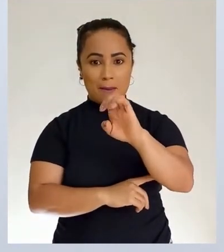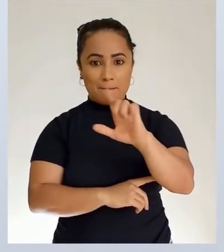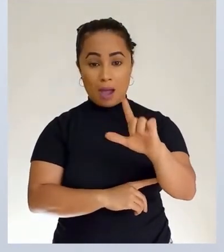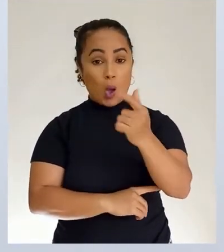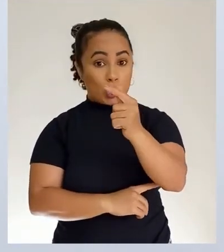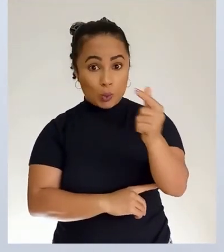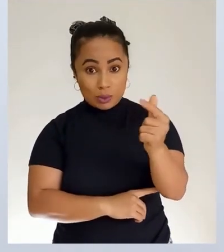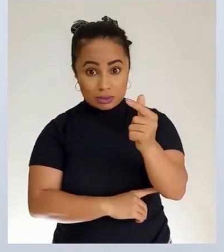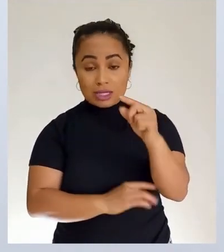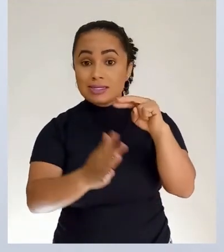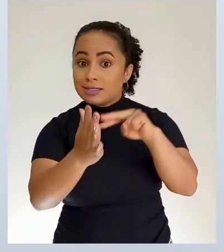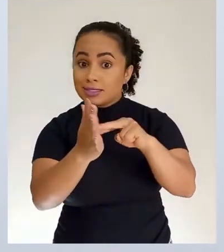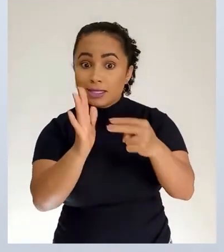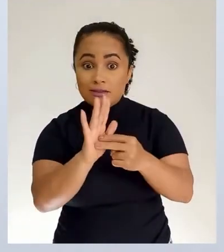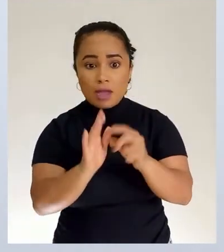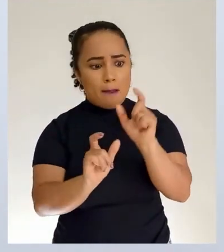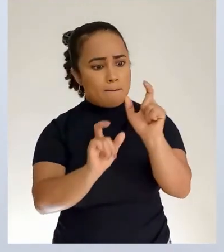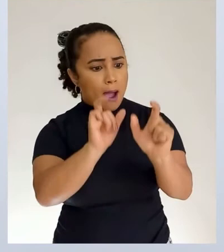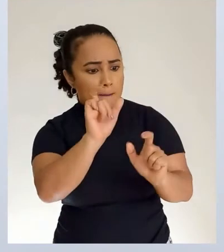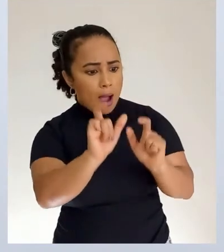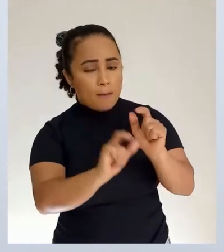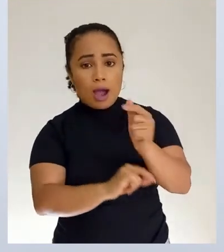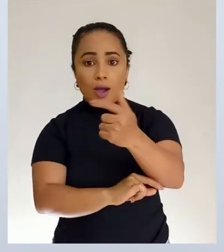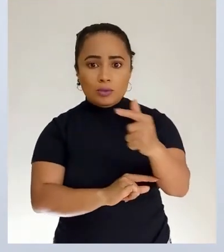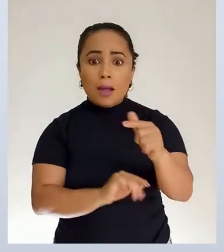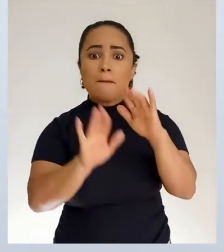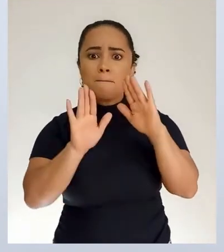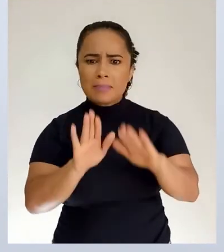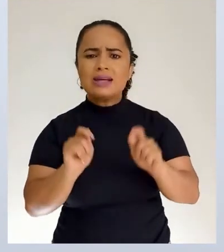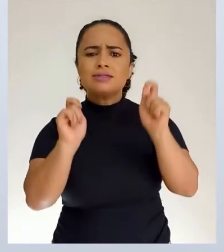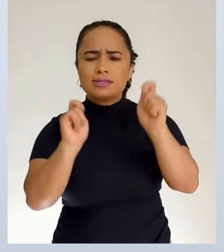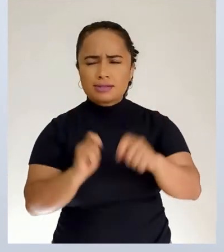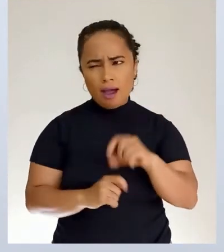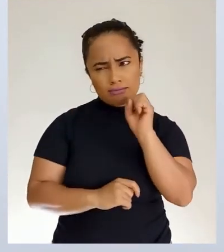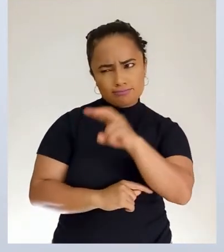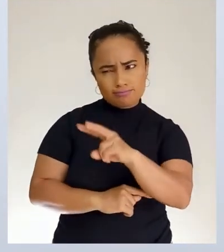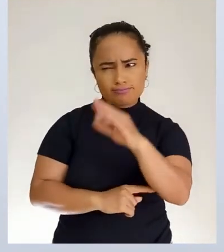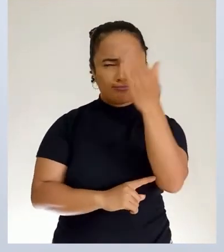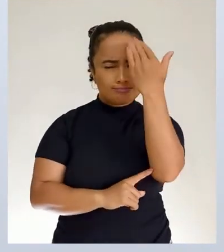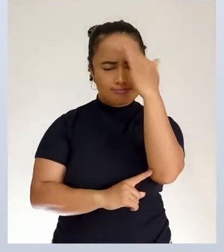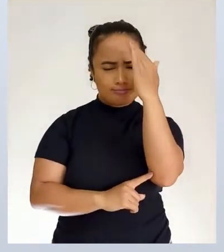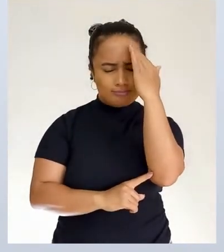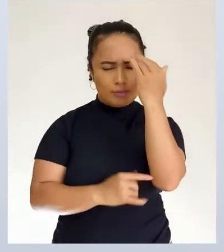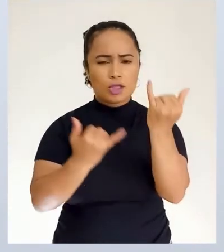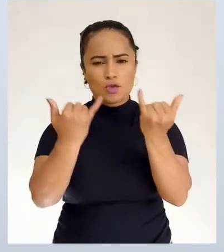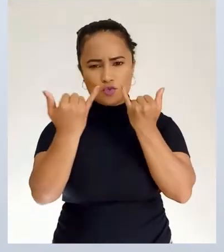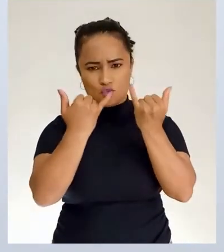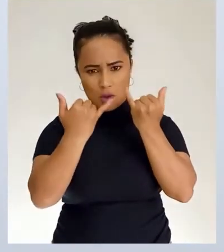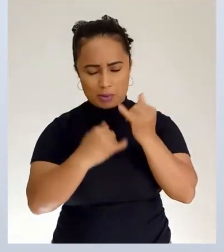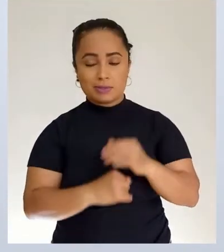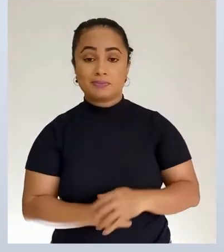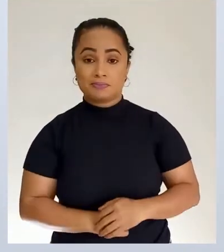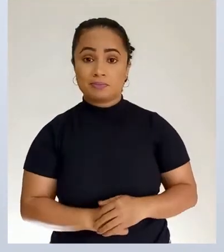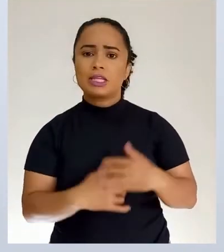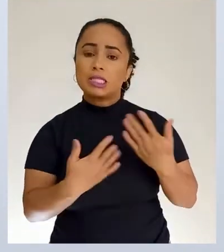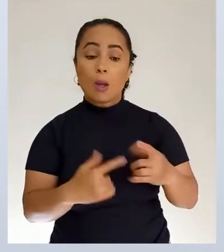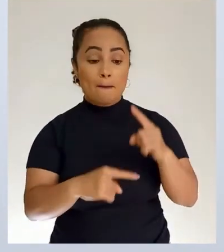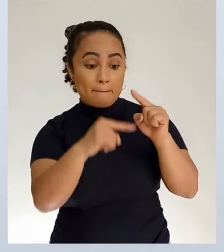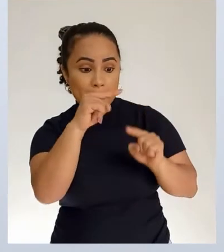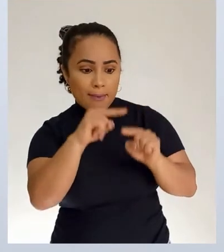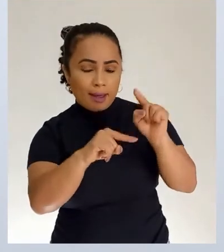usa palavra, mas que consegue transmitir uma mensagem, uma informação. Então, o é material gráfico? Material